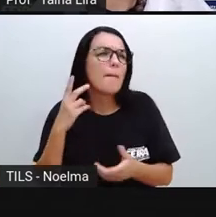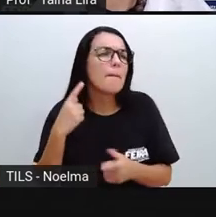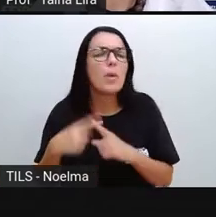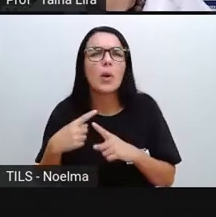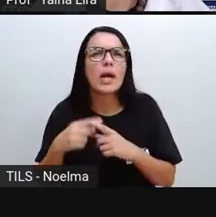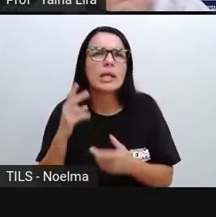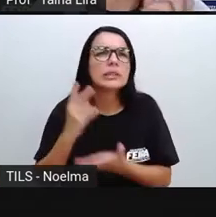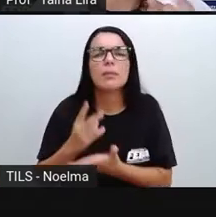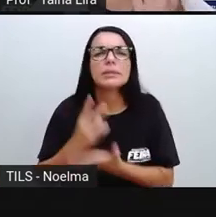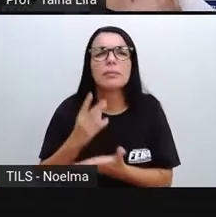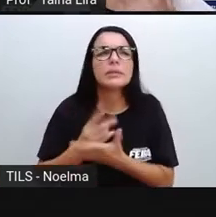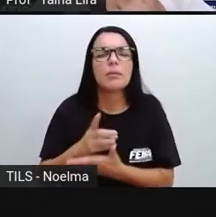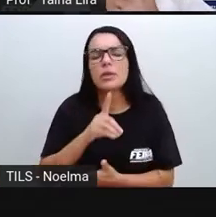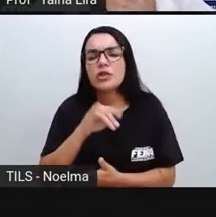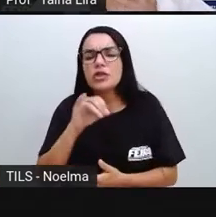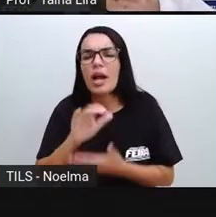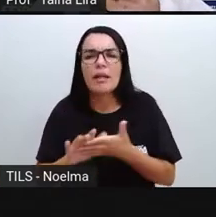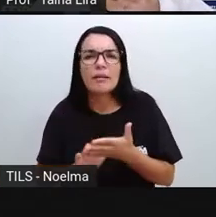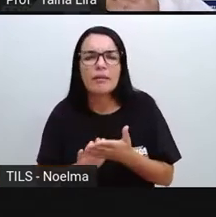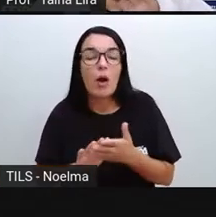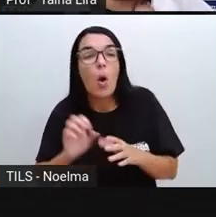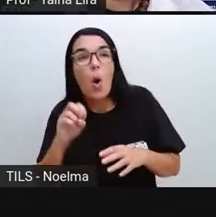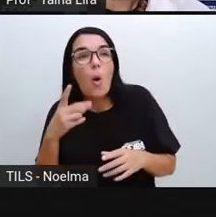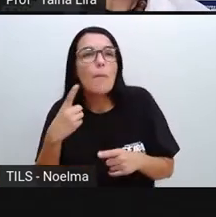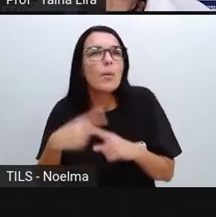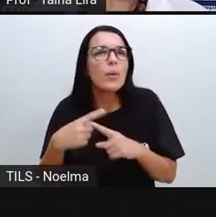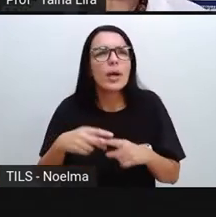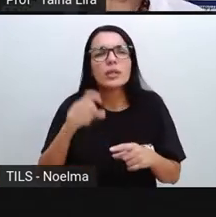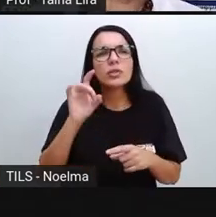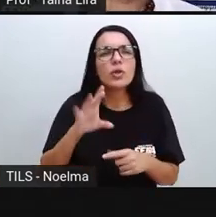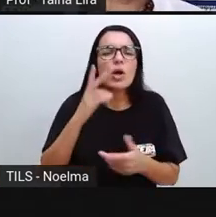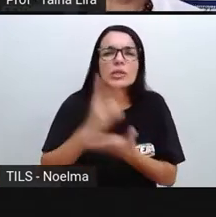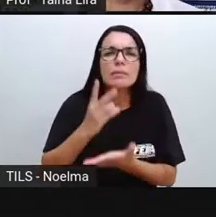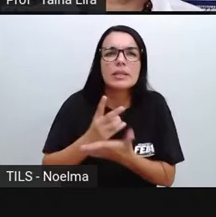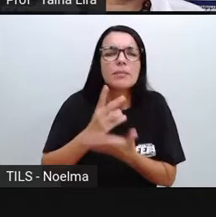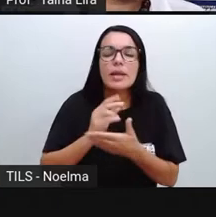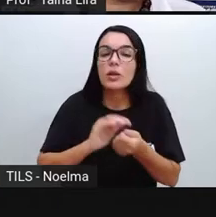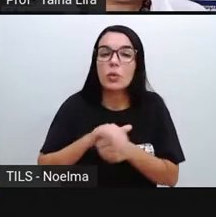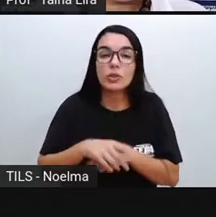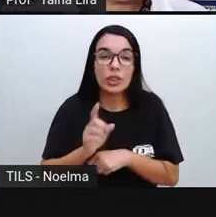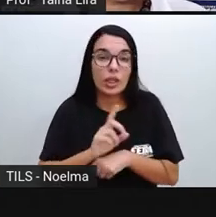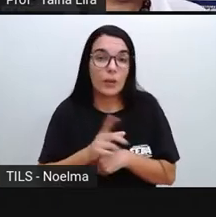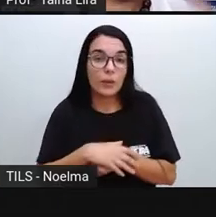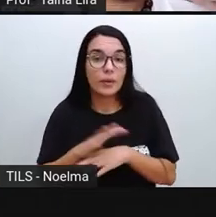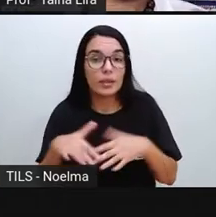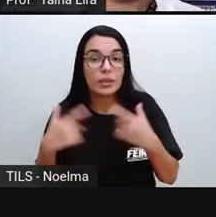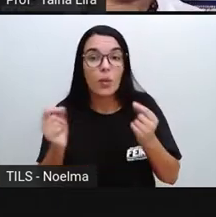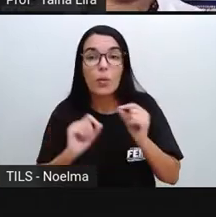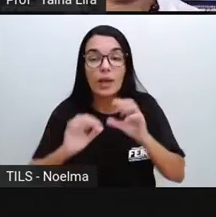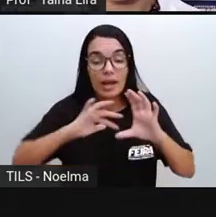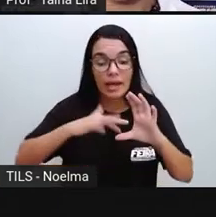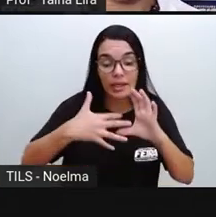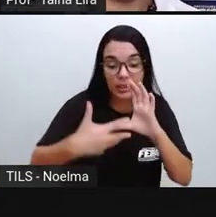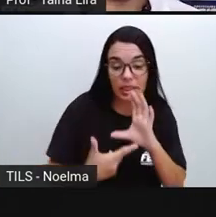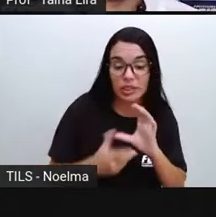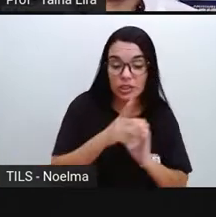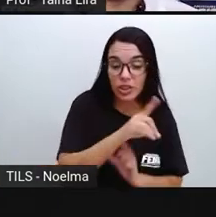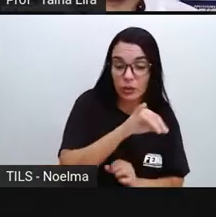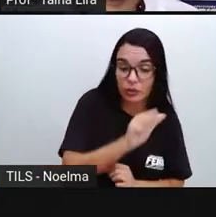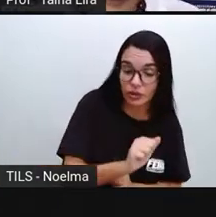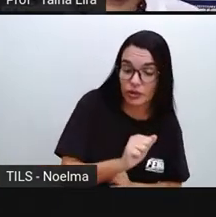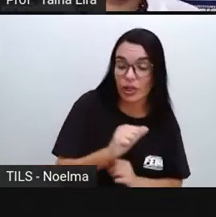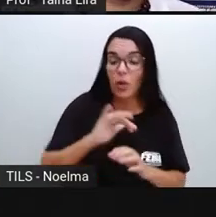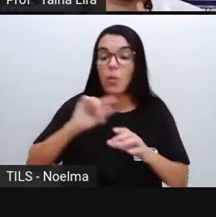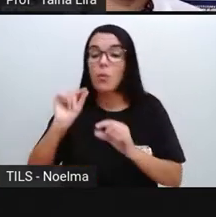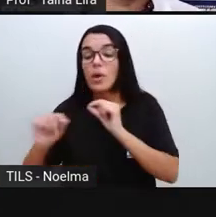dia? Ou então, por que é que não é sempre noite? E o que é que caracteriza ali a noite? O que é que caracteriza o dia,